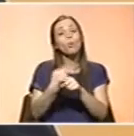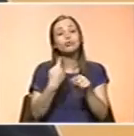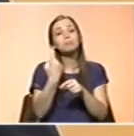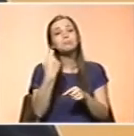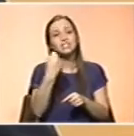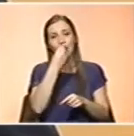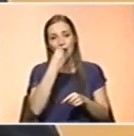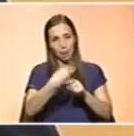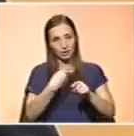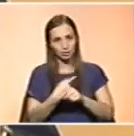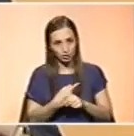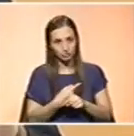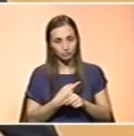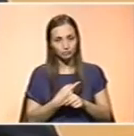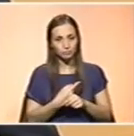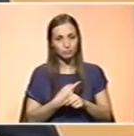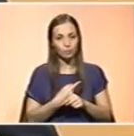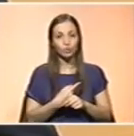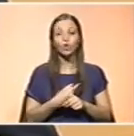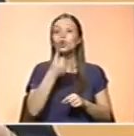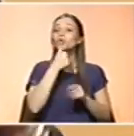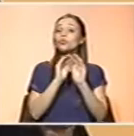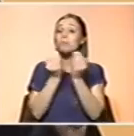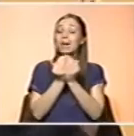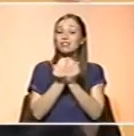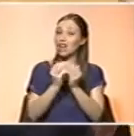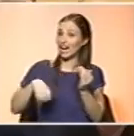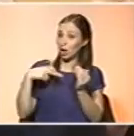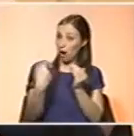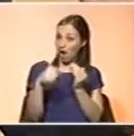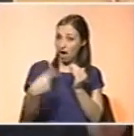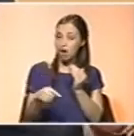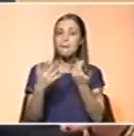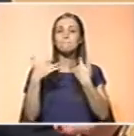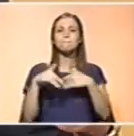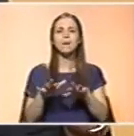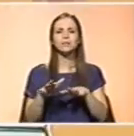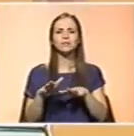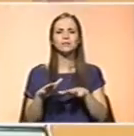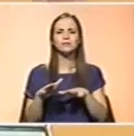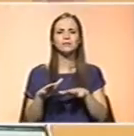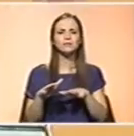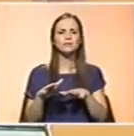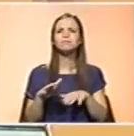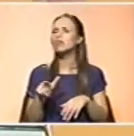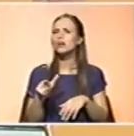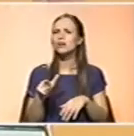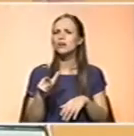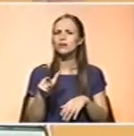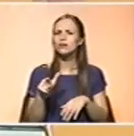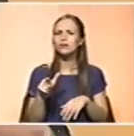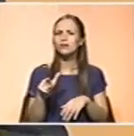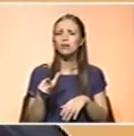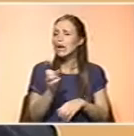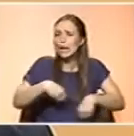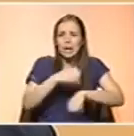dieta. E o tomate é muito rico nele, mas há... O tomate é carotenoide? É um composto. E ninguém é